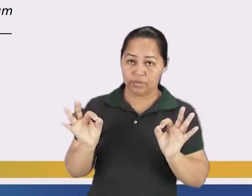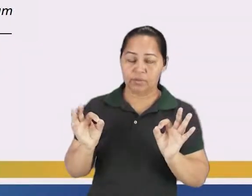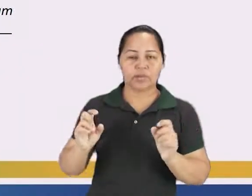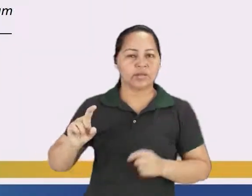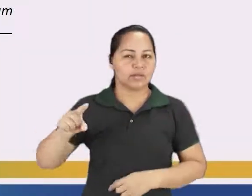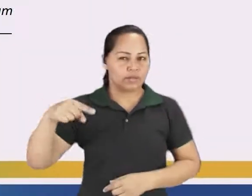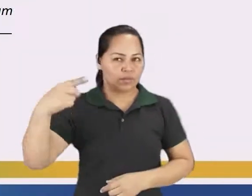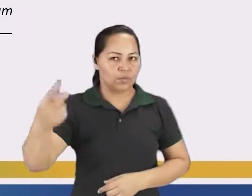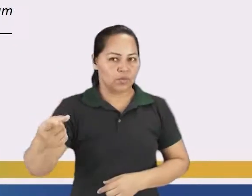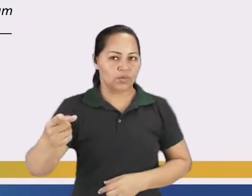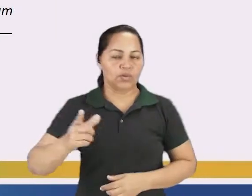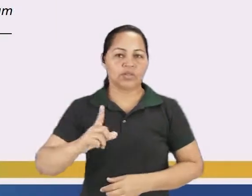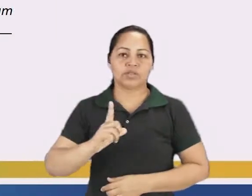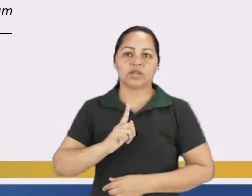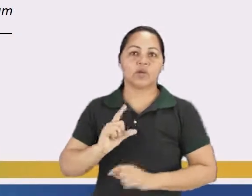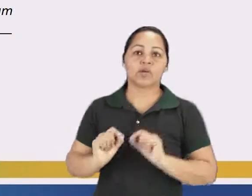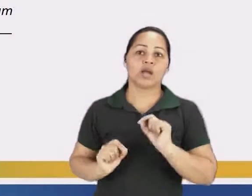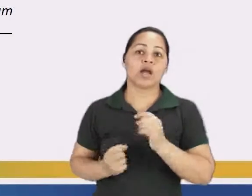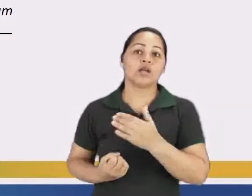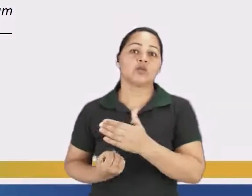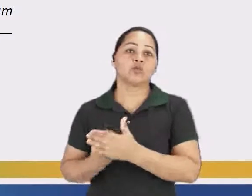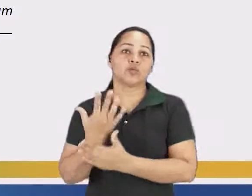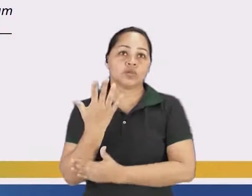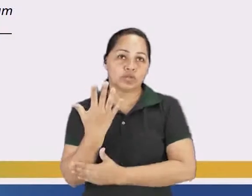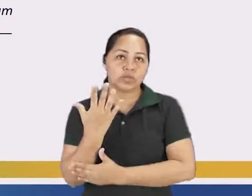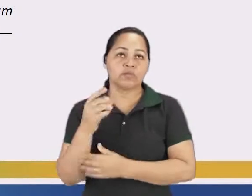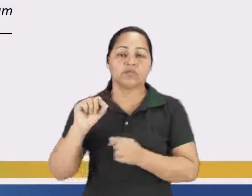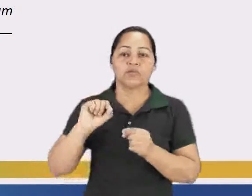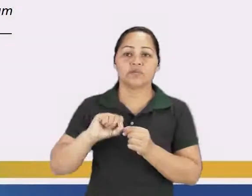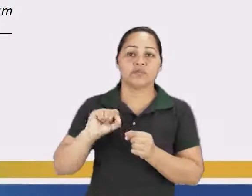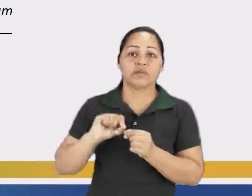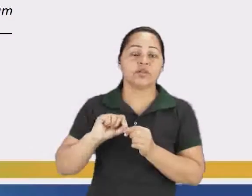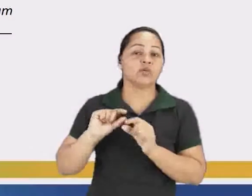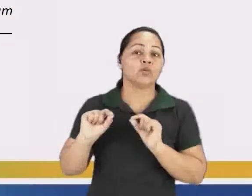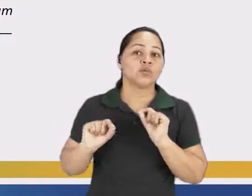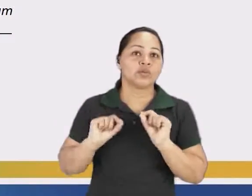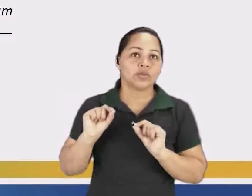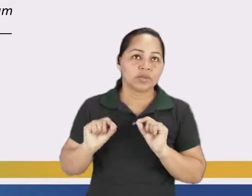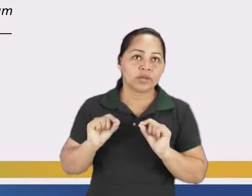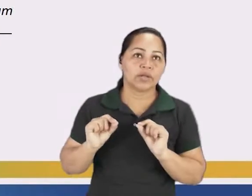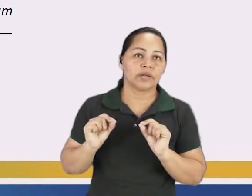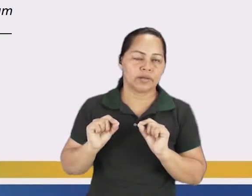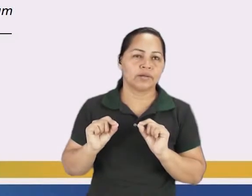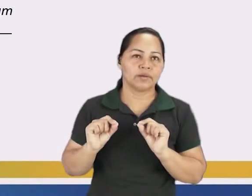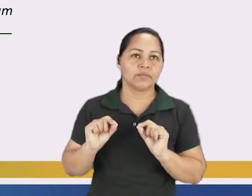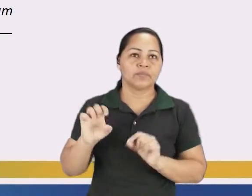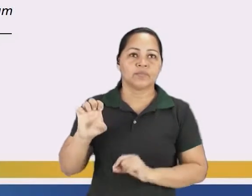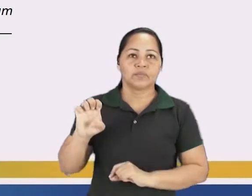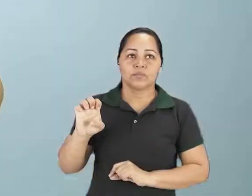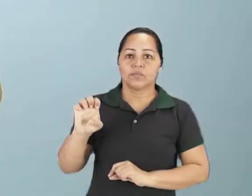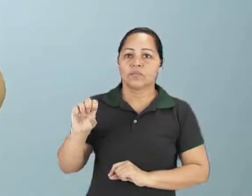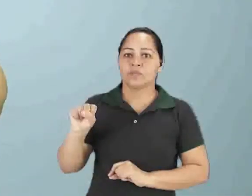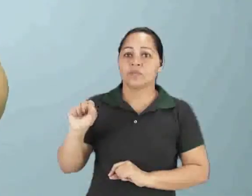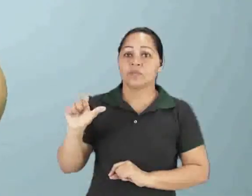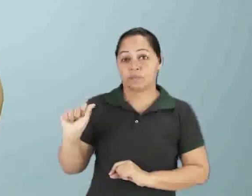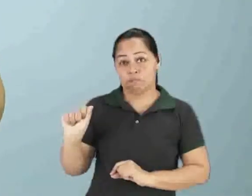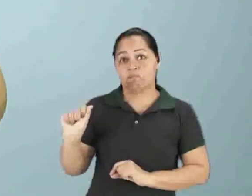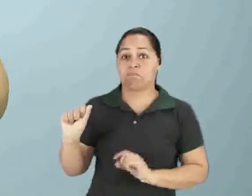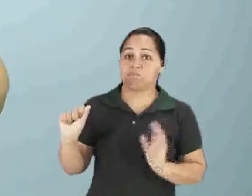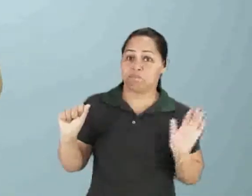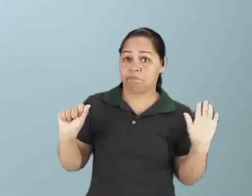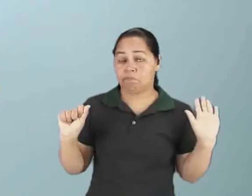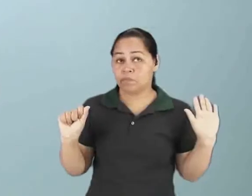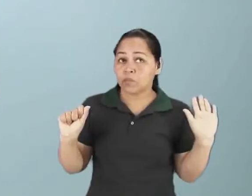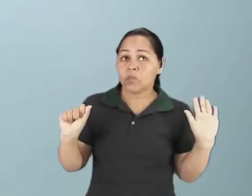que surgiu, foi criado para uma banca bem interessante, que pode interessar alguns